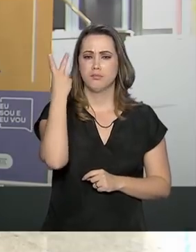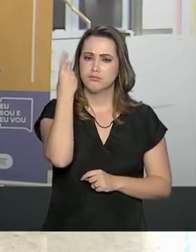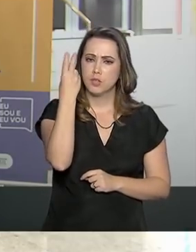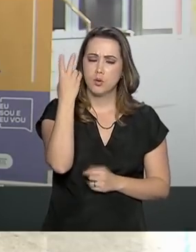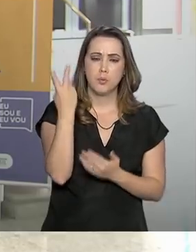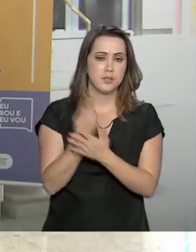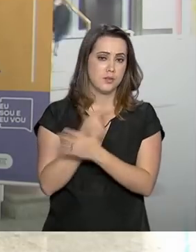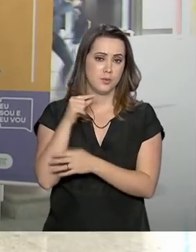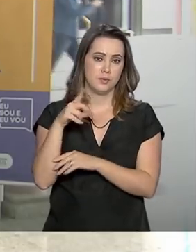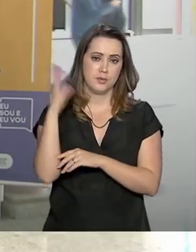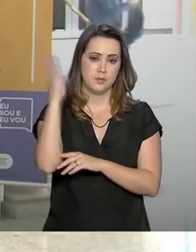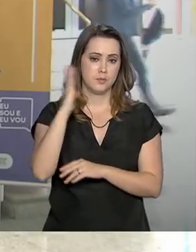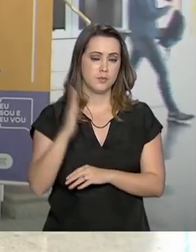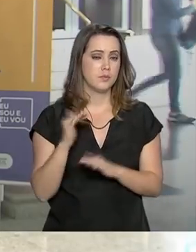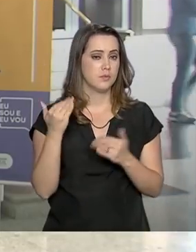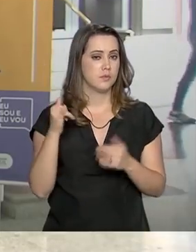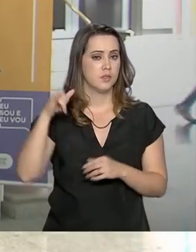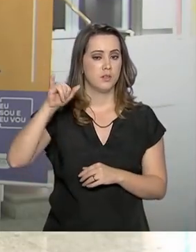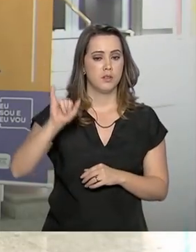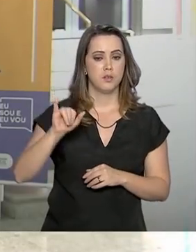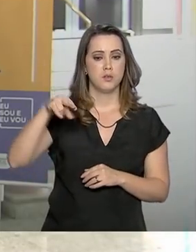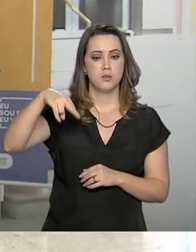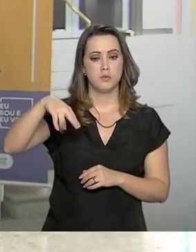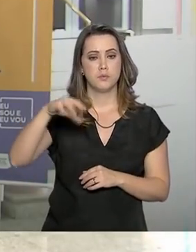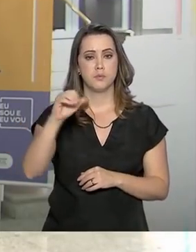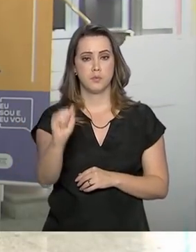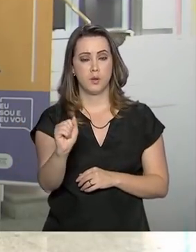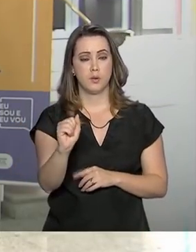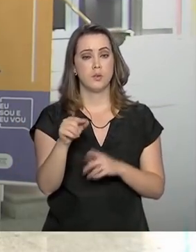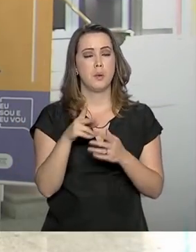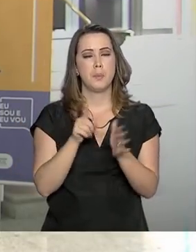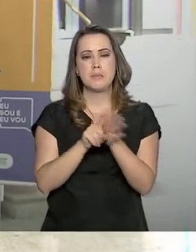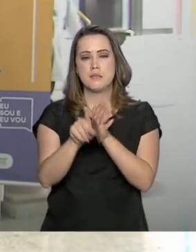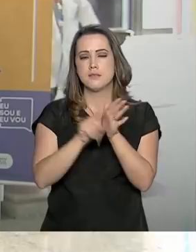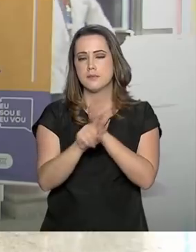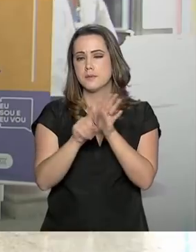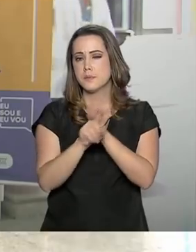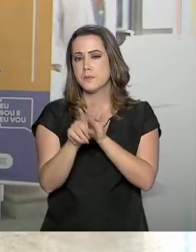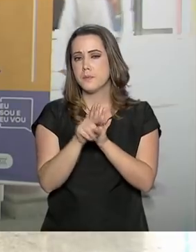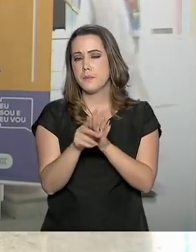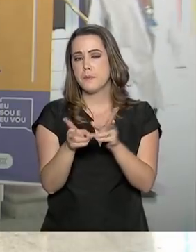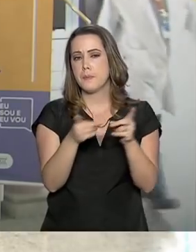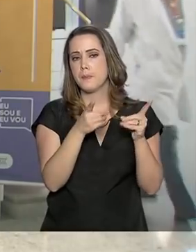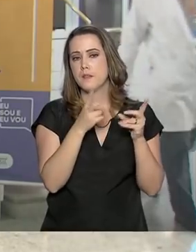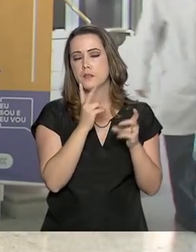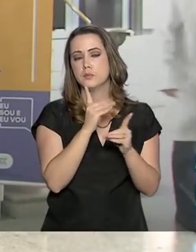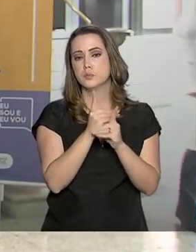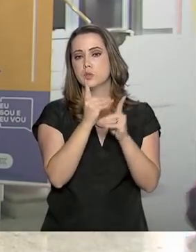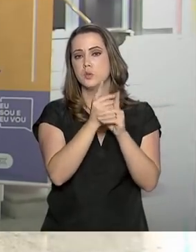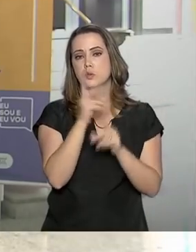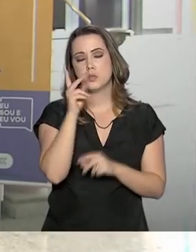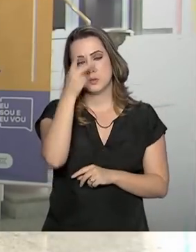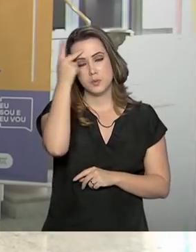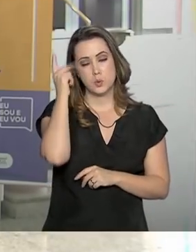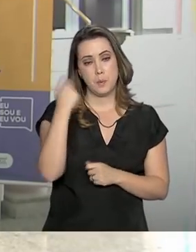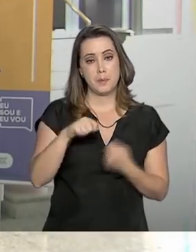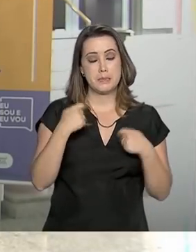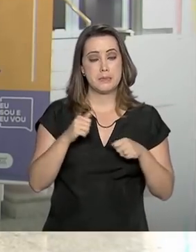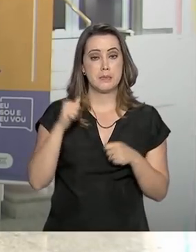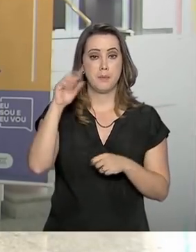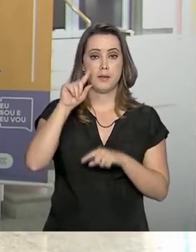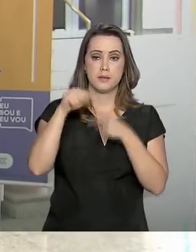aqui no Brasil. Por isso, o INCA, Instituto Nacional de Câncer, fez uma pesquisa para descobrir quais são as necessidades